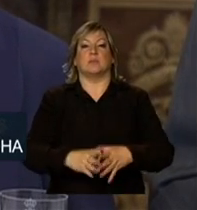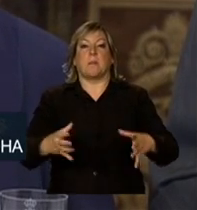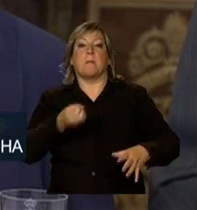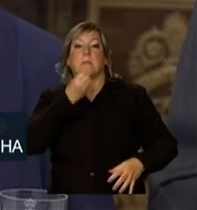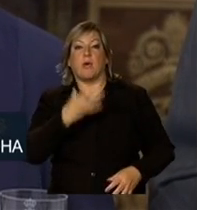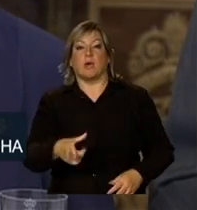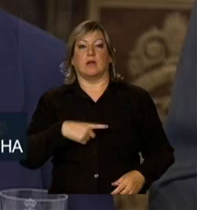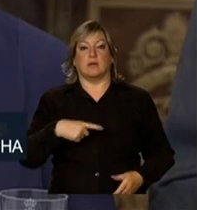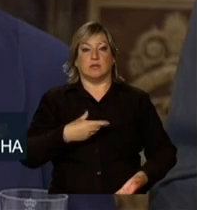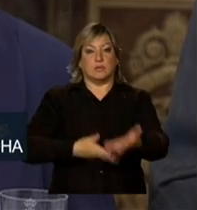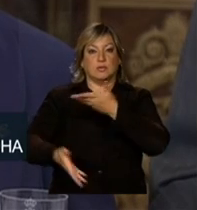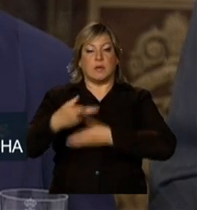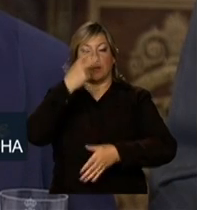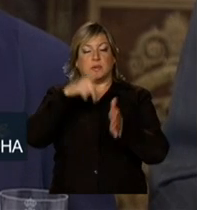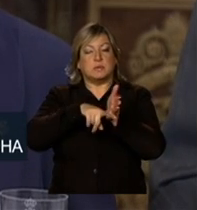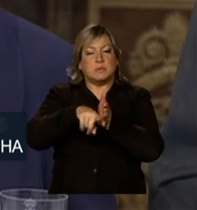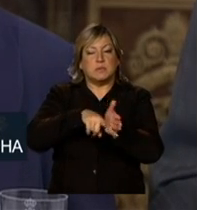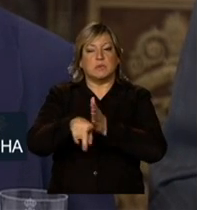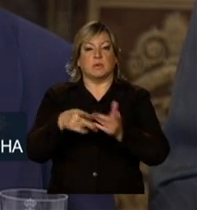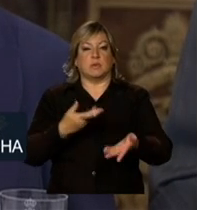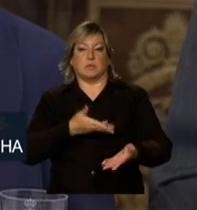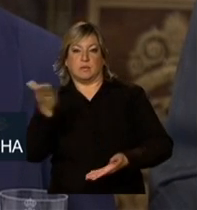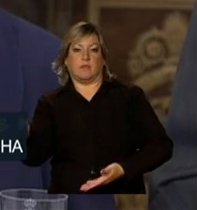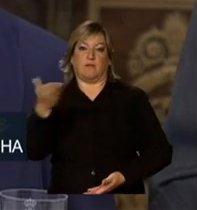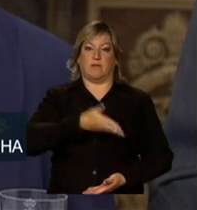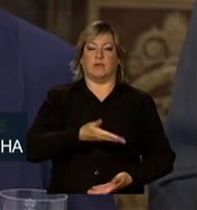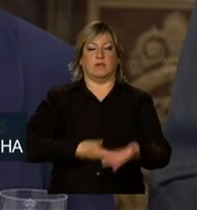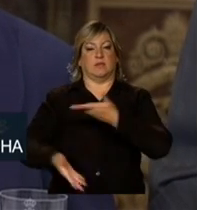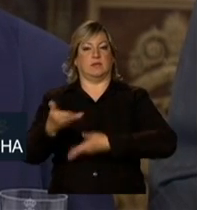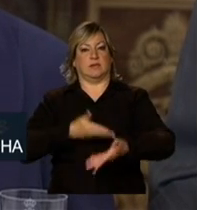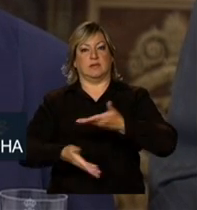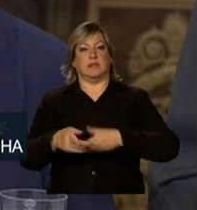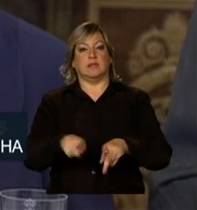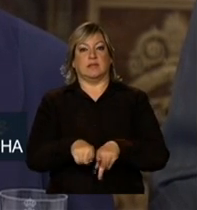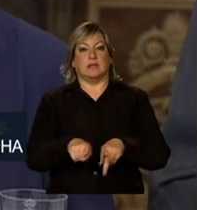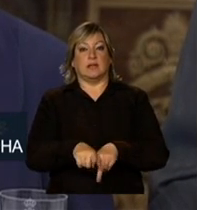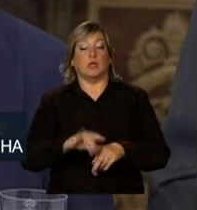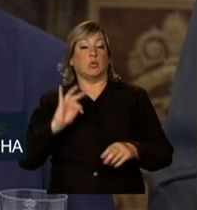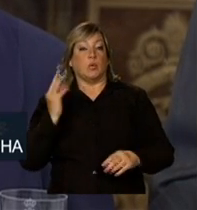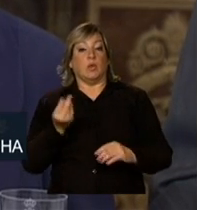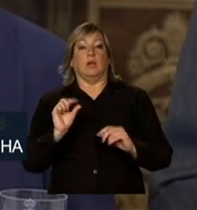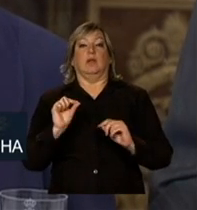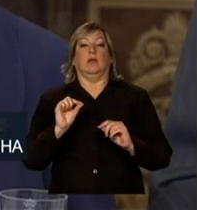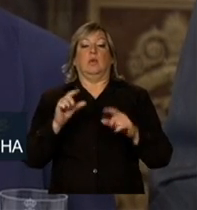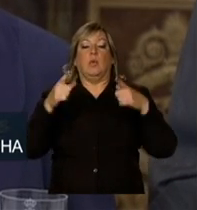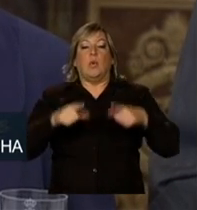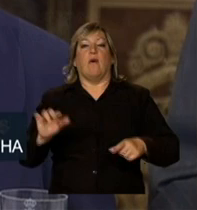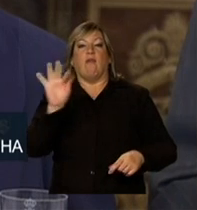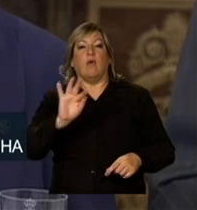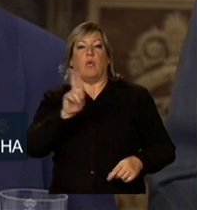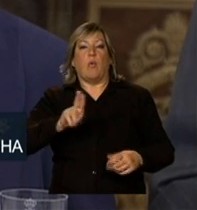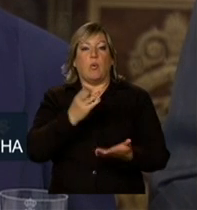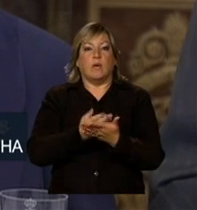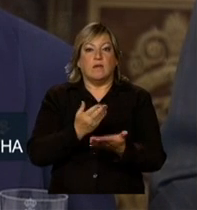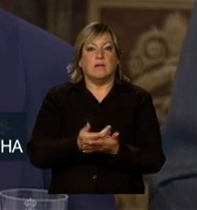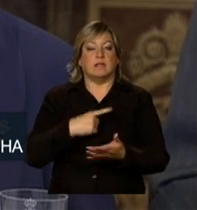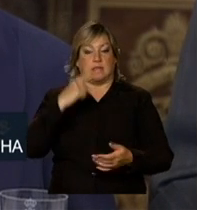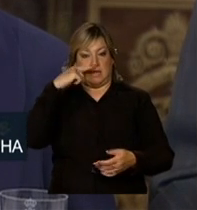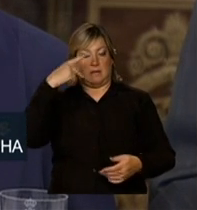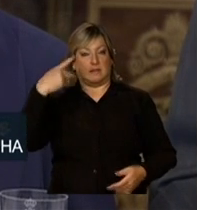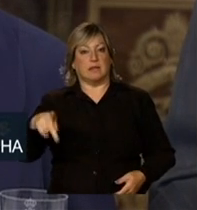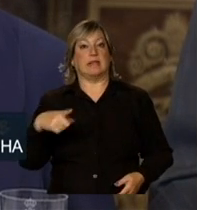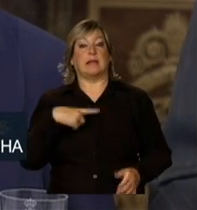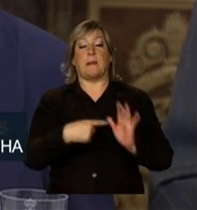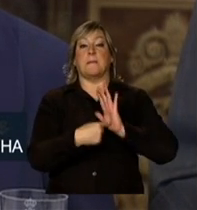o intercâmbio de pesquisadores. A excelência das instituições de ensino espanholas desenha um horizonte